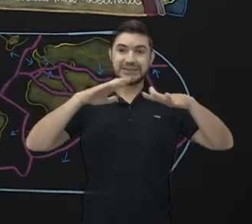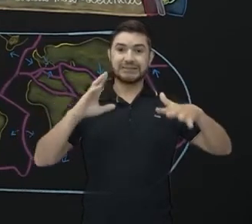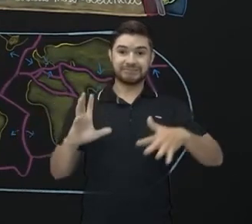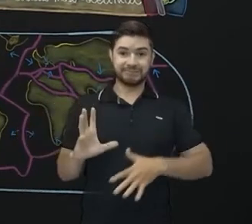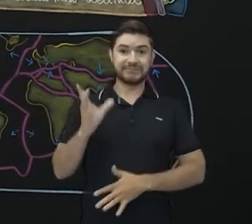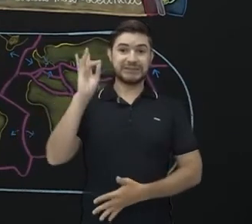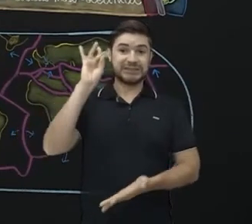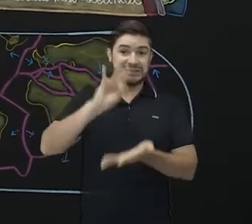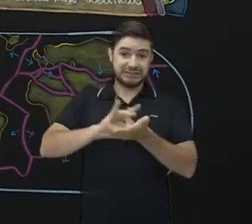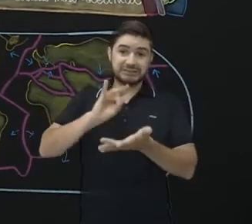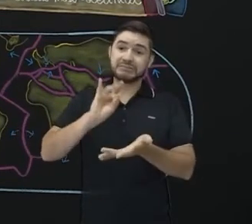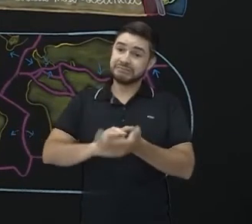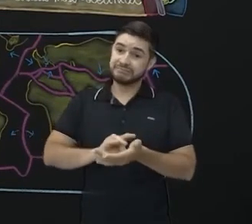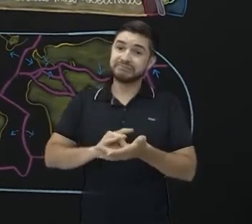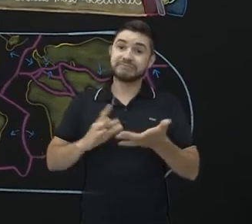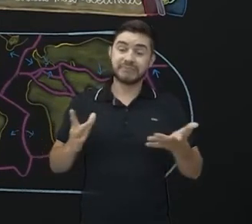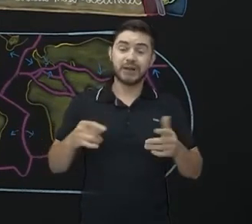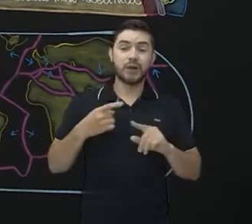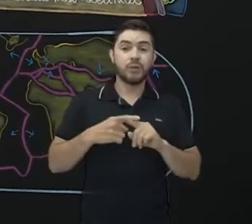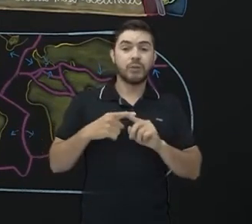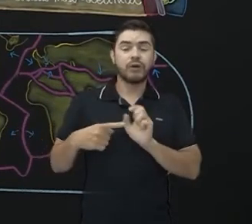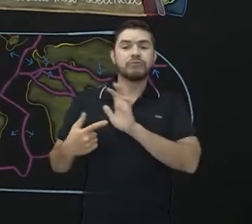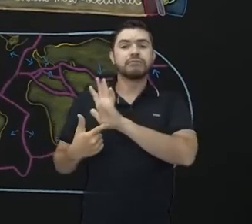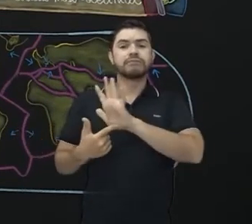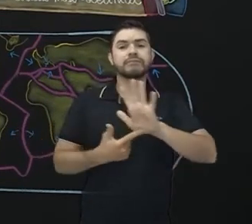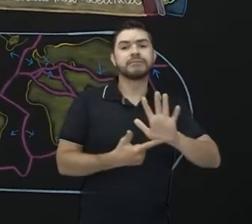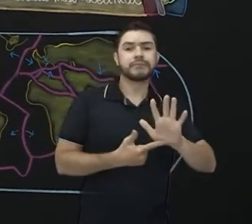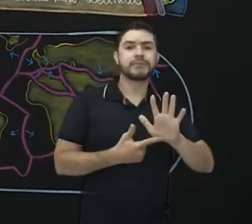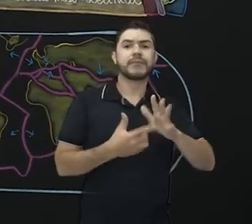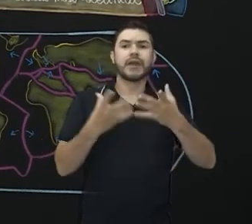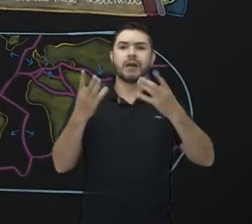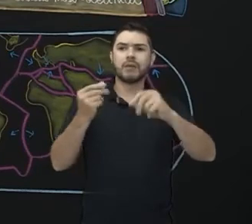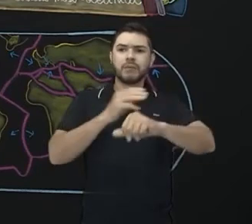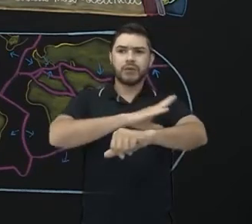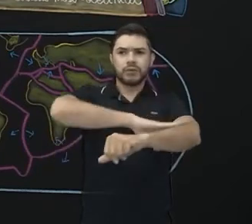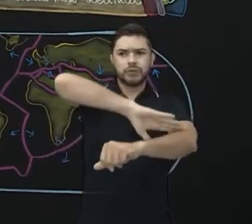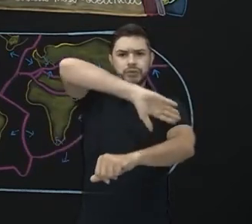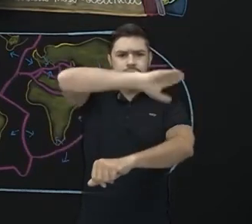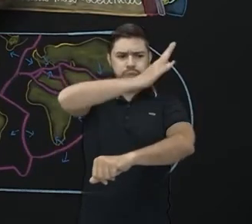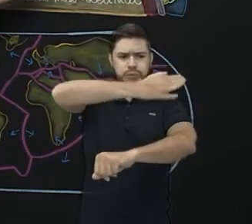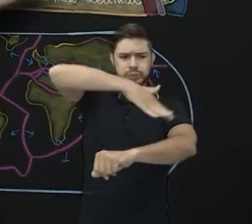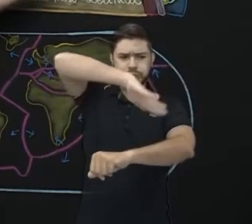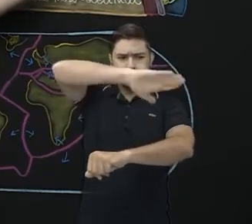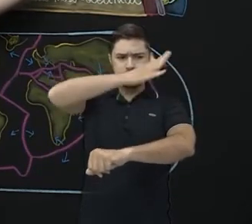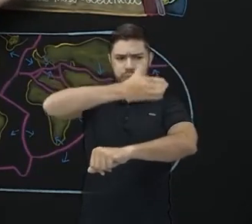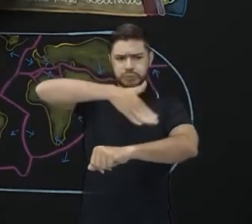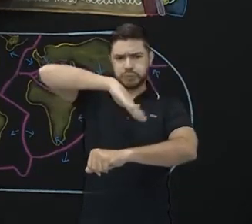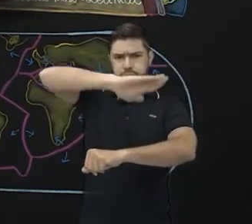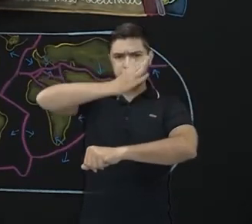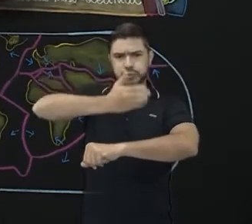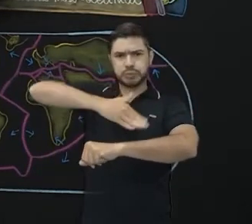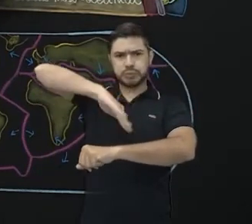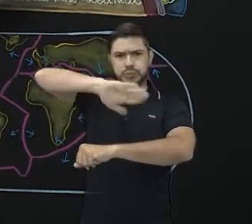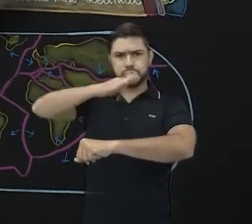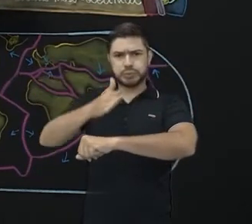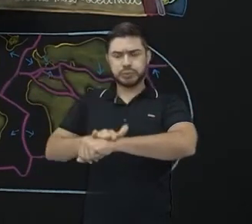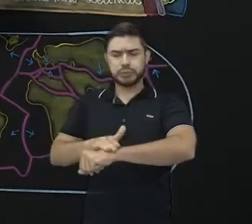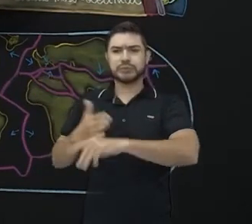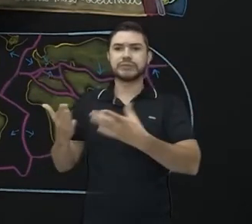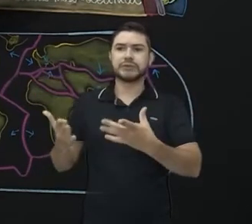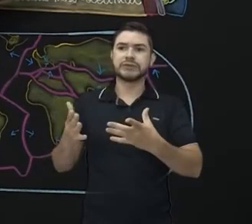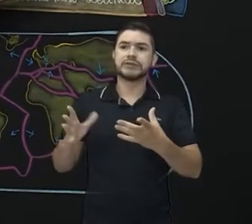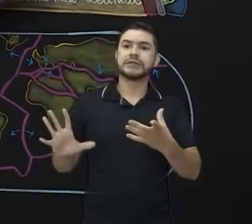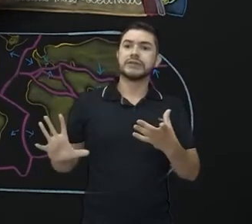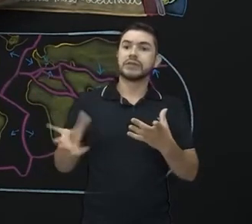convergência aqui vai dar origem às grandes cadeias de montanhas. Enquanto que essas aqui vão fazer